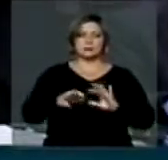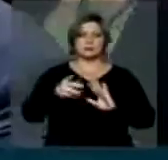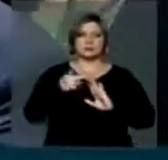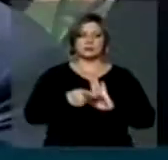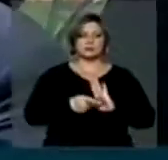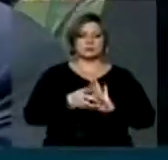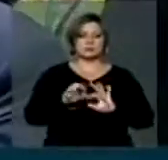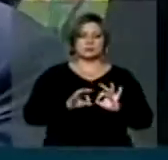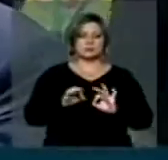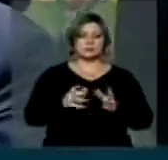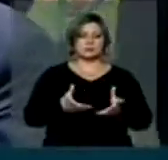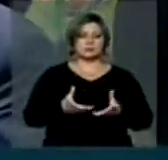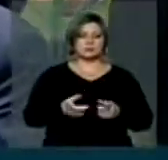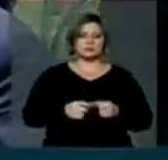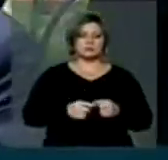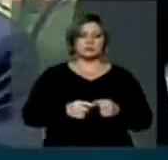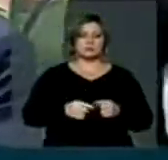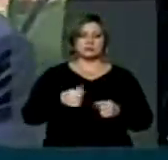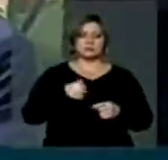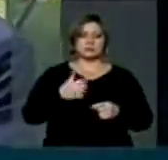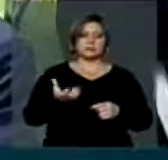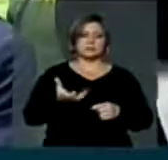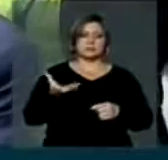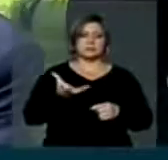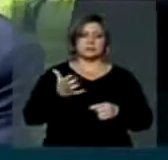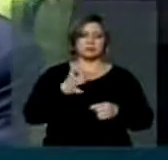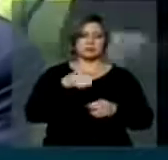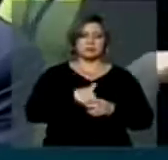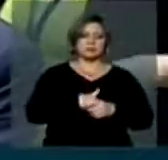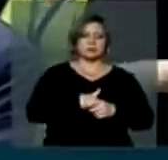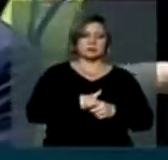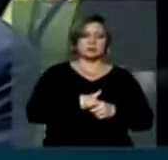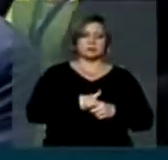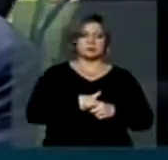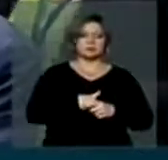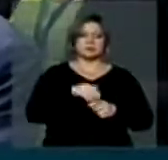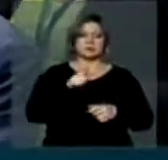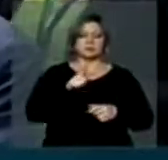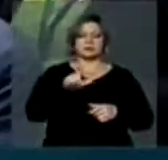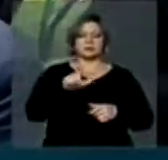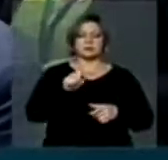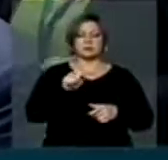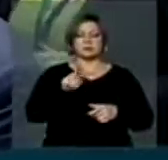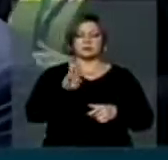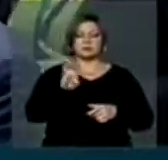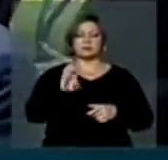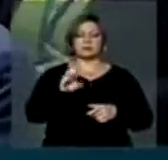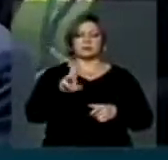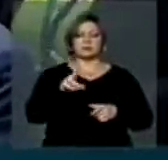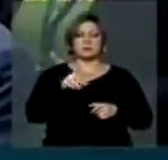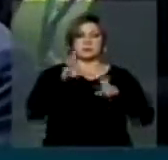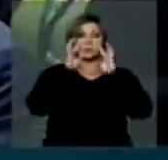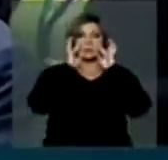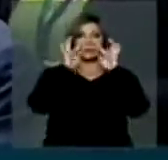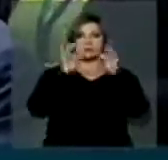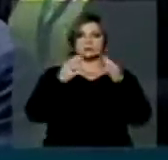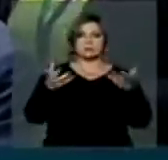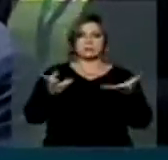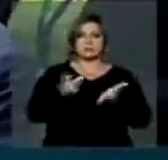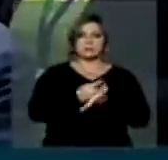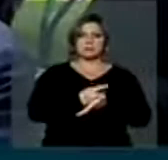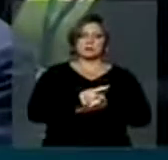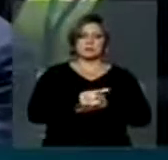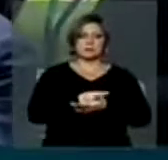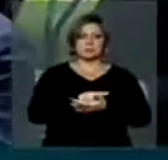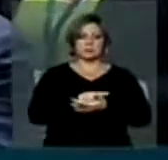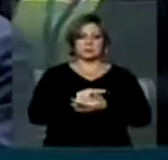projeto. Agora, o que nós gostaríamos de votar muito, e o deputado Glauber é testemunha disso, o